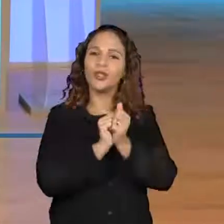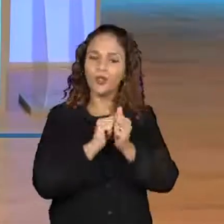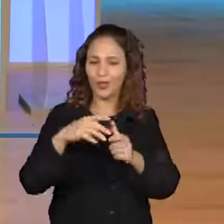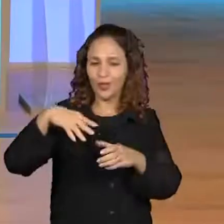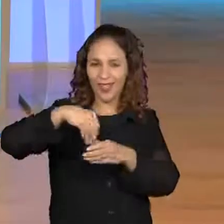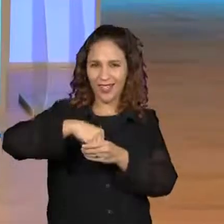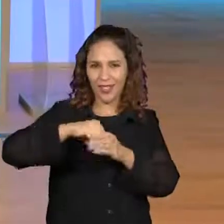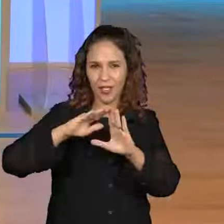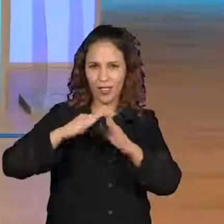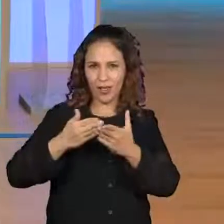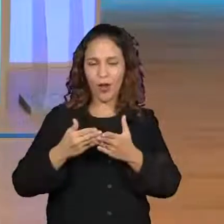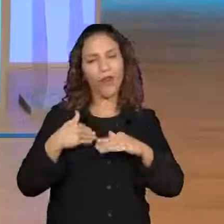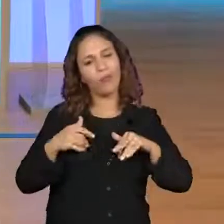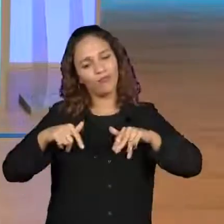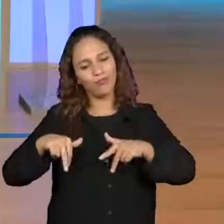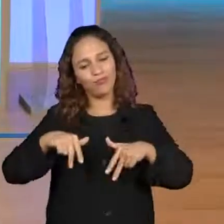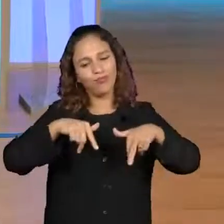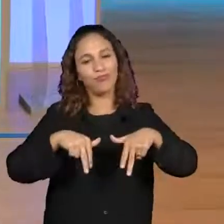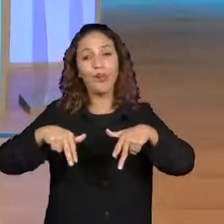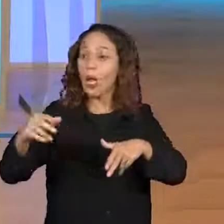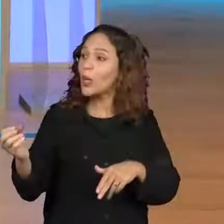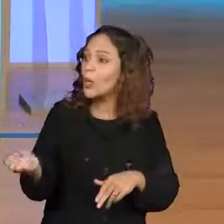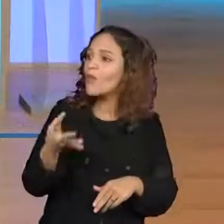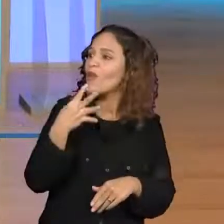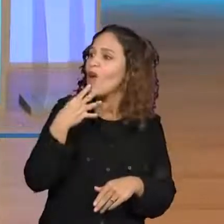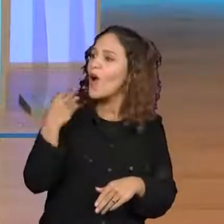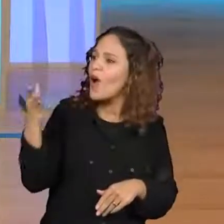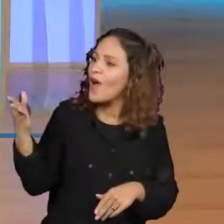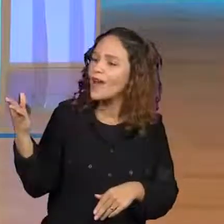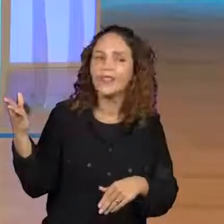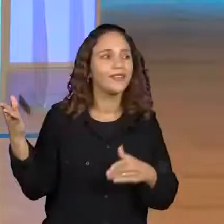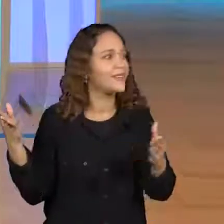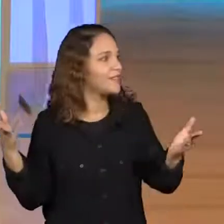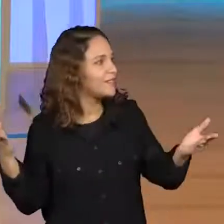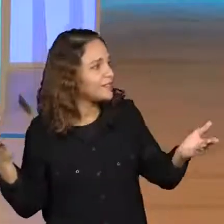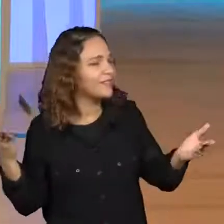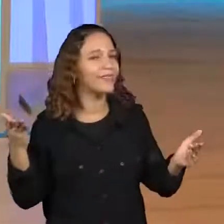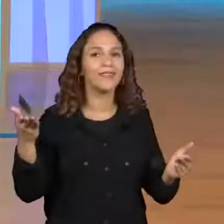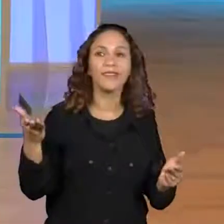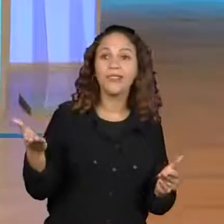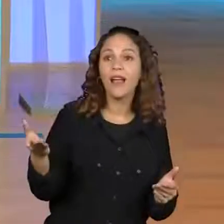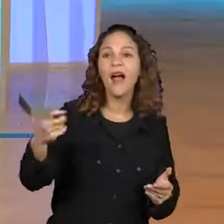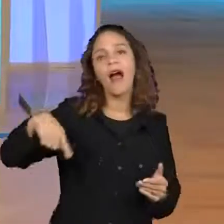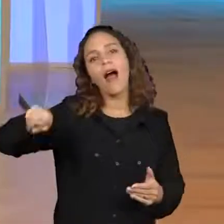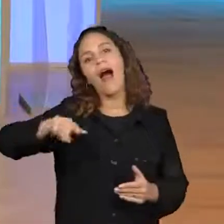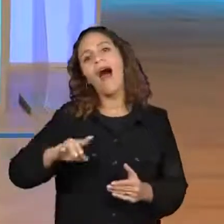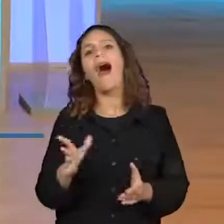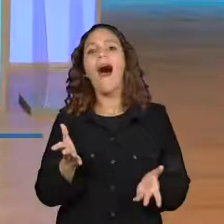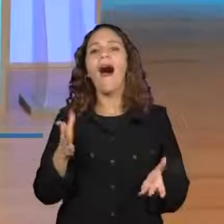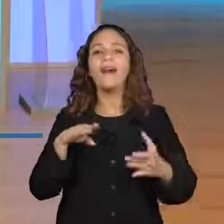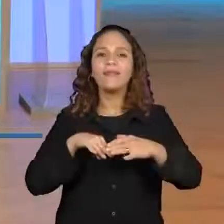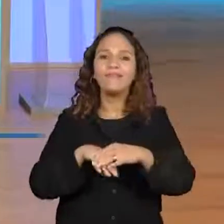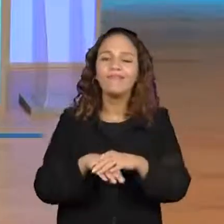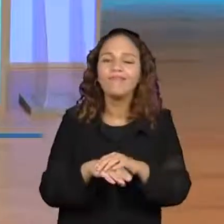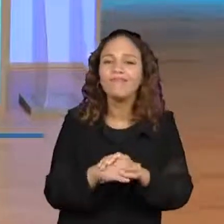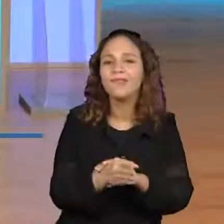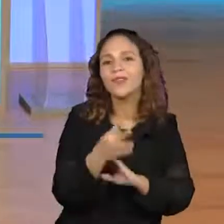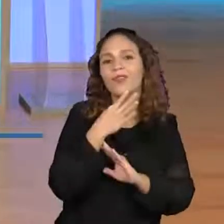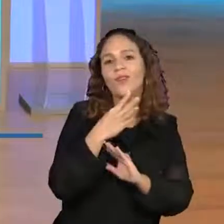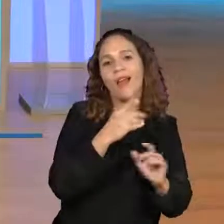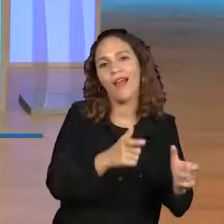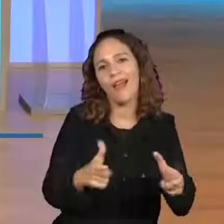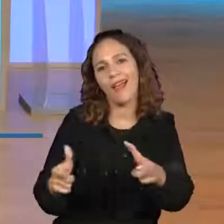escola com os alunos novos que chegavam. Na verdade, com a turma inteira. Não é para que os novos se situassem. E aprendessem as direções.